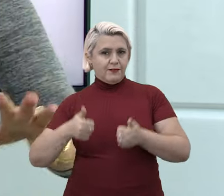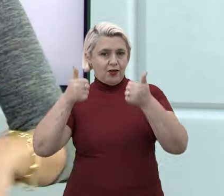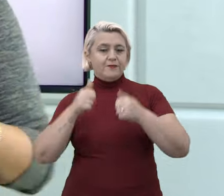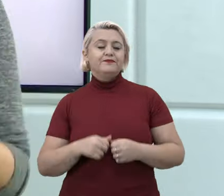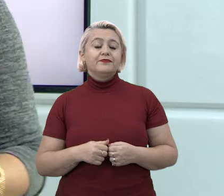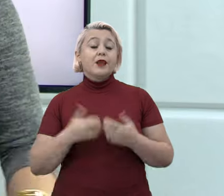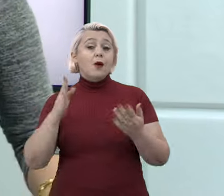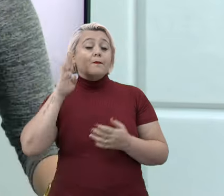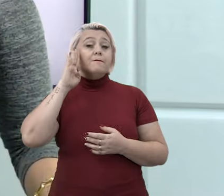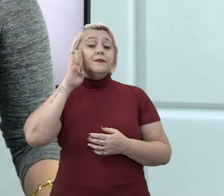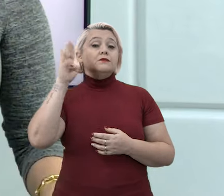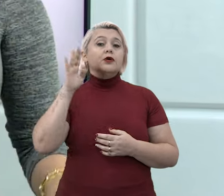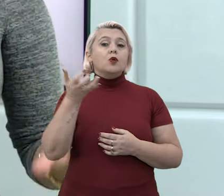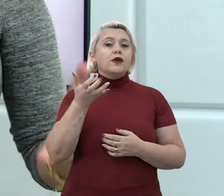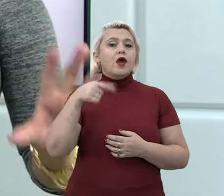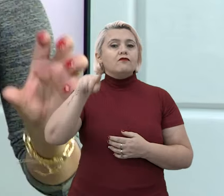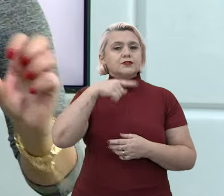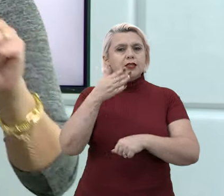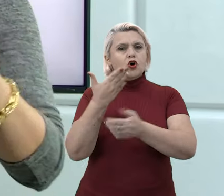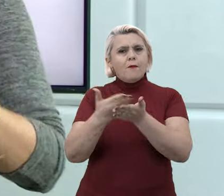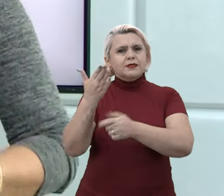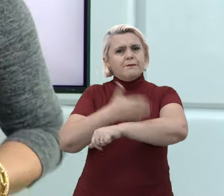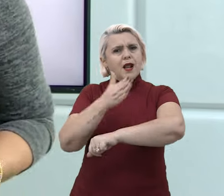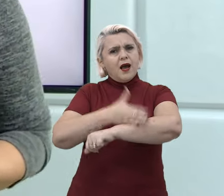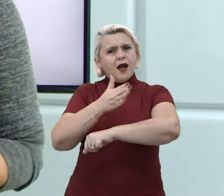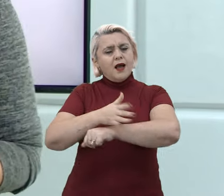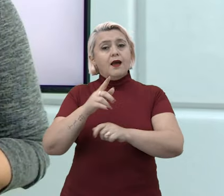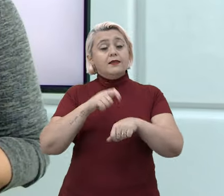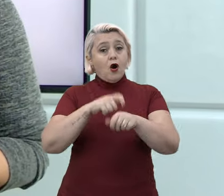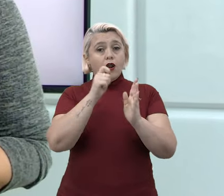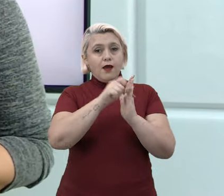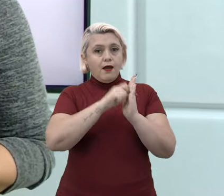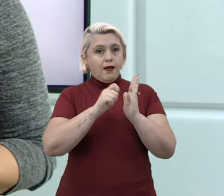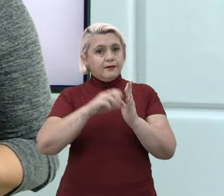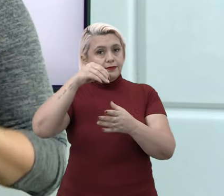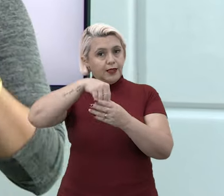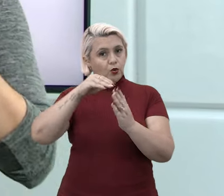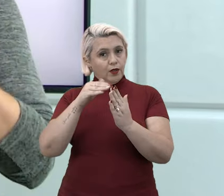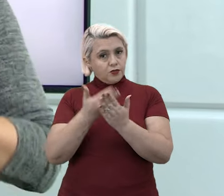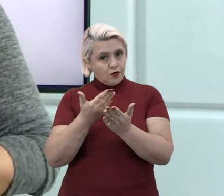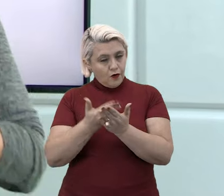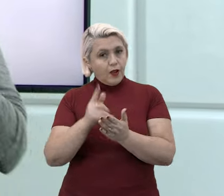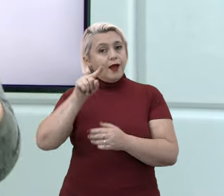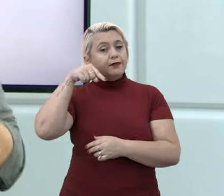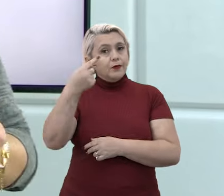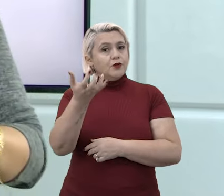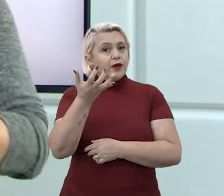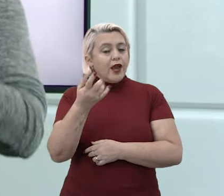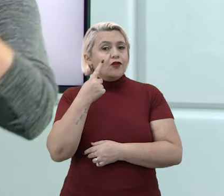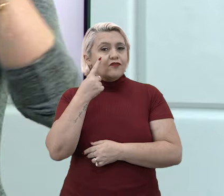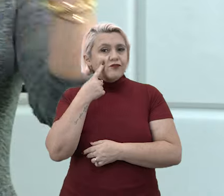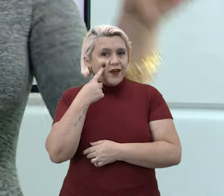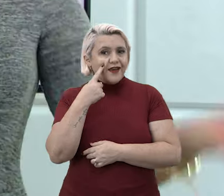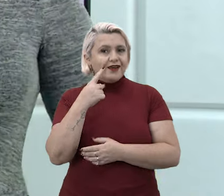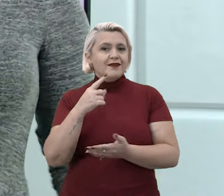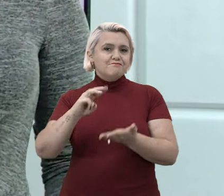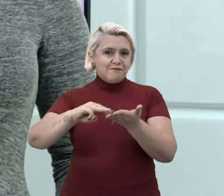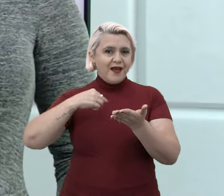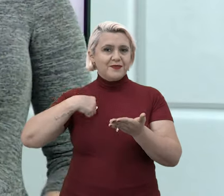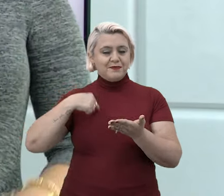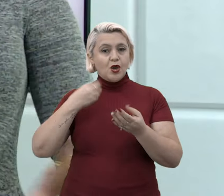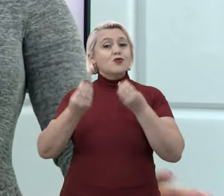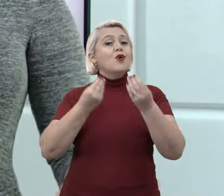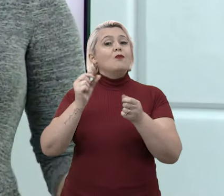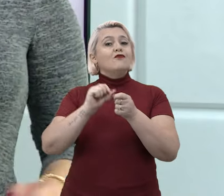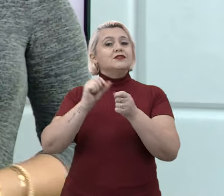eu quero que vocês comecem a praticar isso nas suas redações aí na escola. E depois, eu quero ver o resultado. Como é que está sendo o